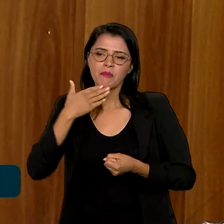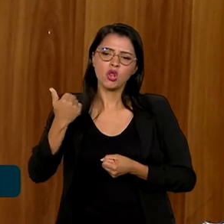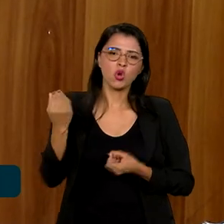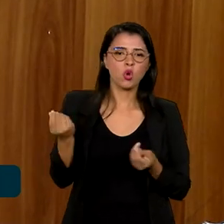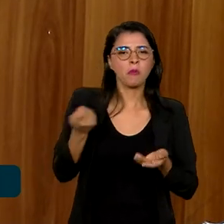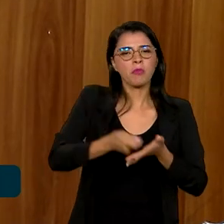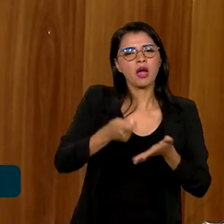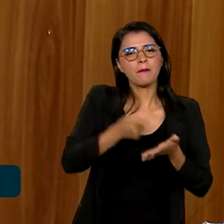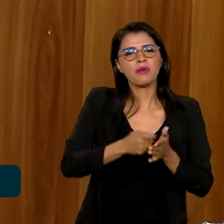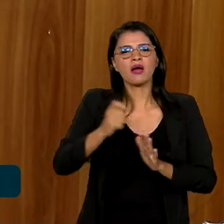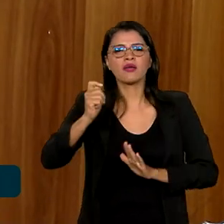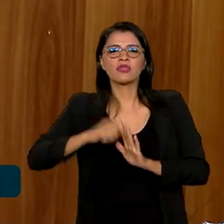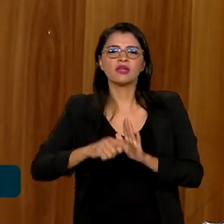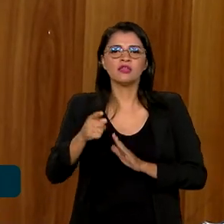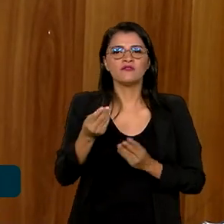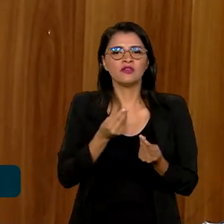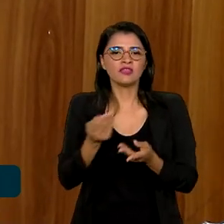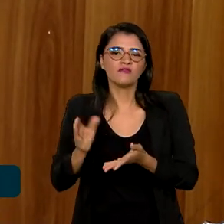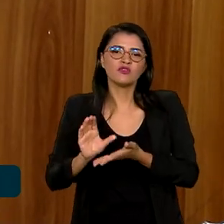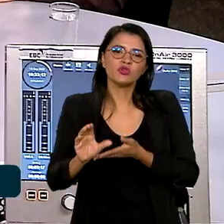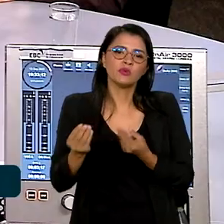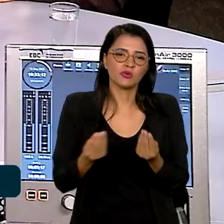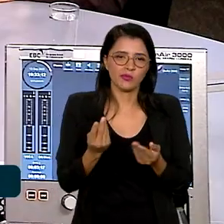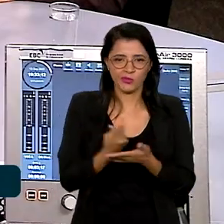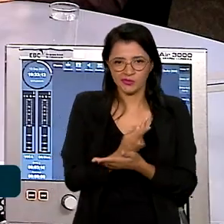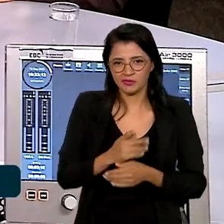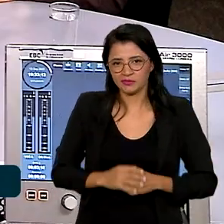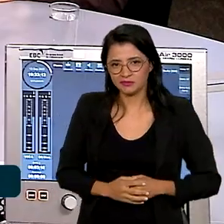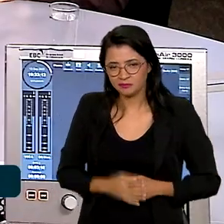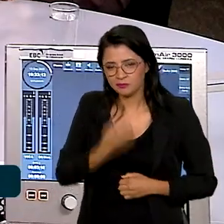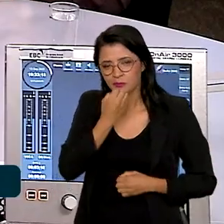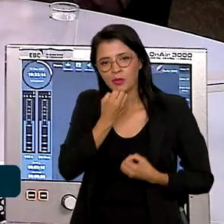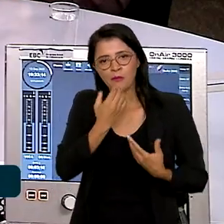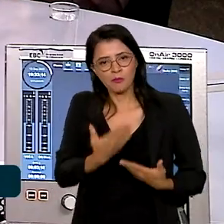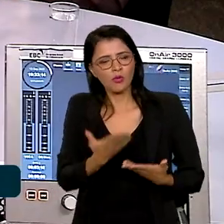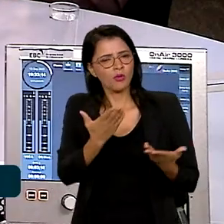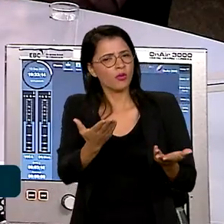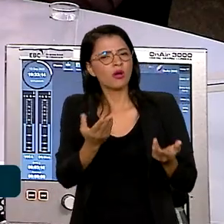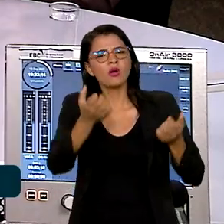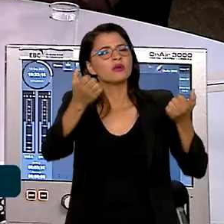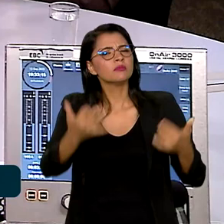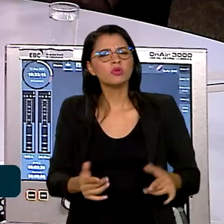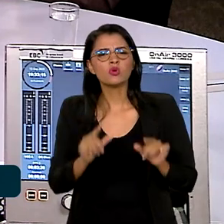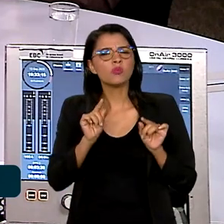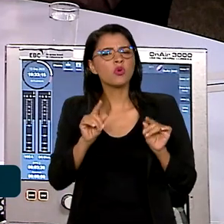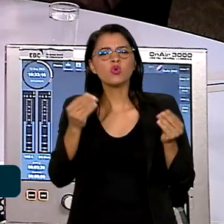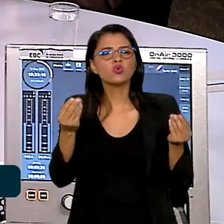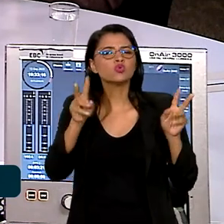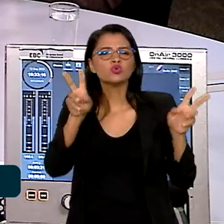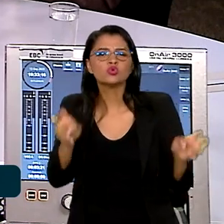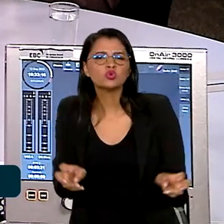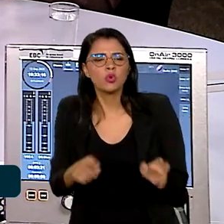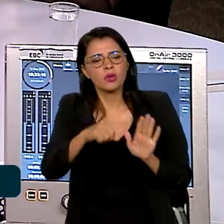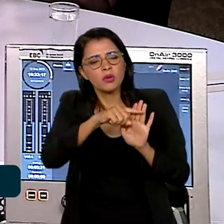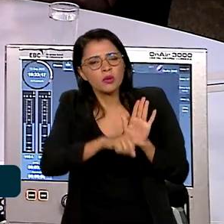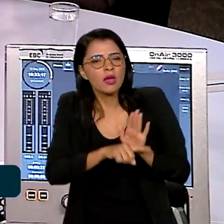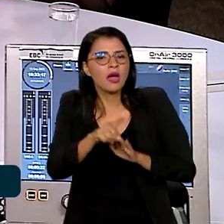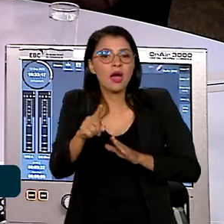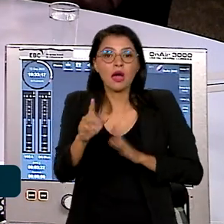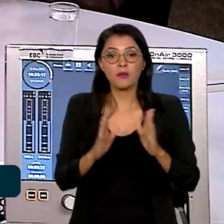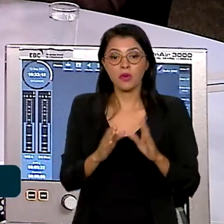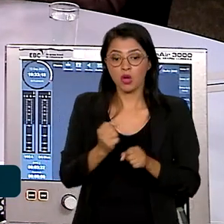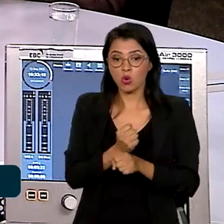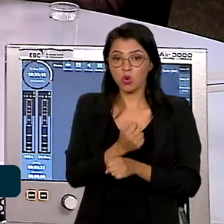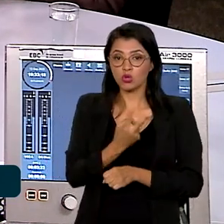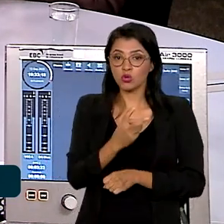pagamento de tarifa versus a entrega dos investimentos. Muito bom. Rafael, fala um pouquinho sobre a agenda. O que está previsto para 2023?